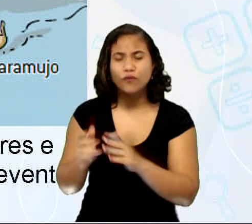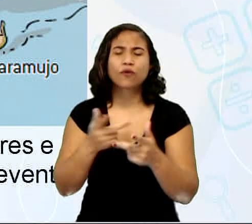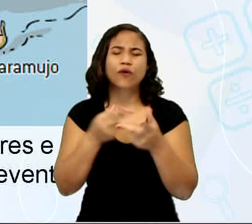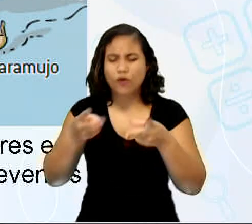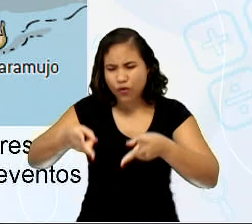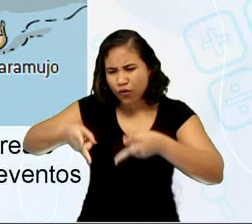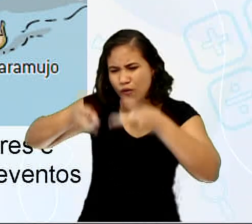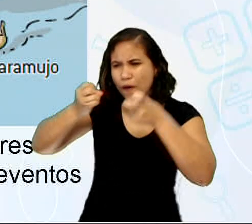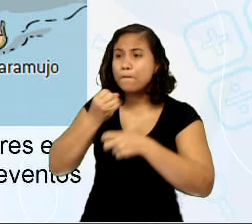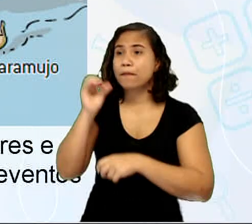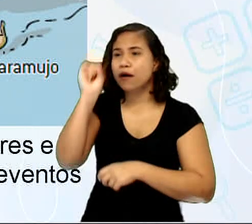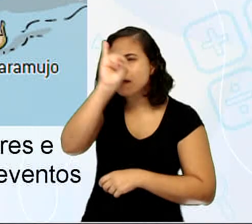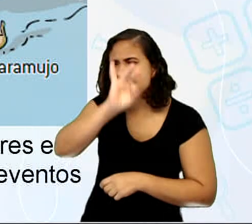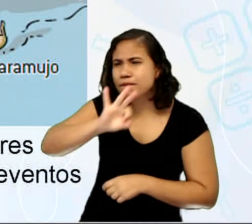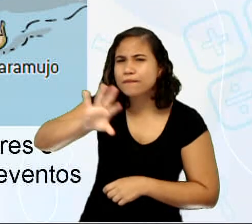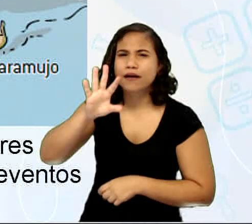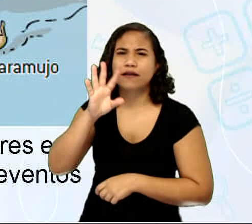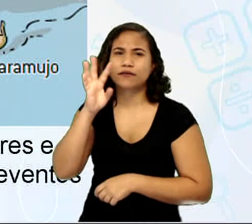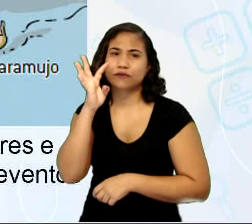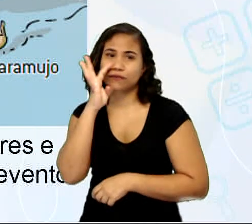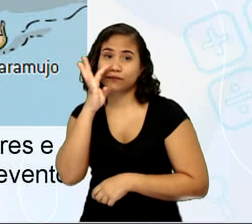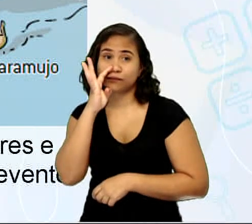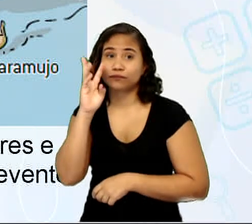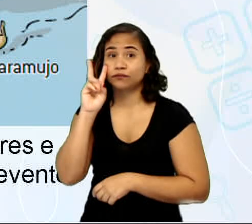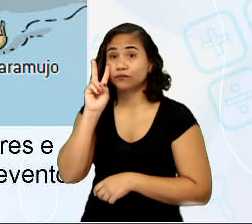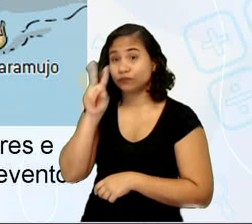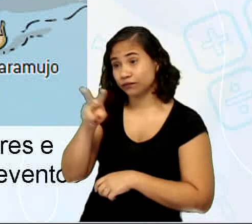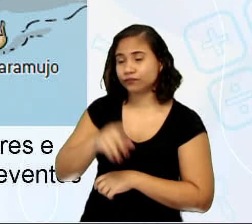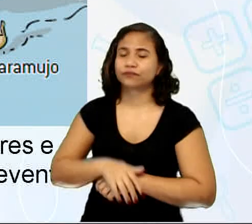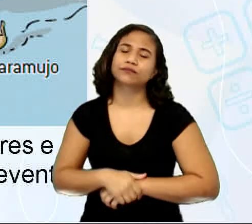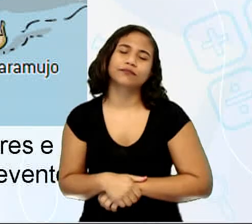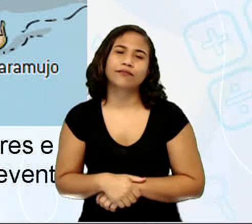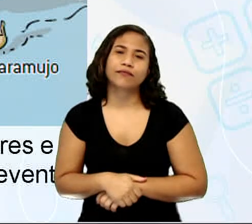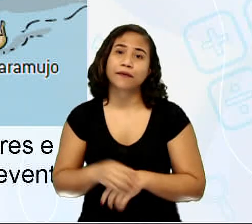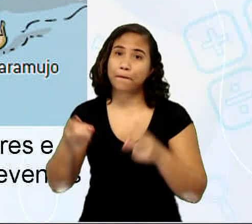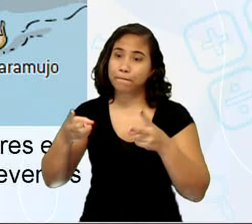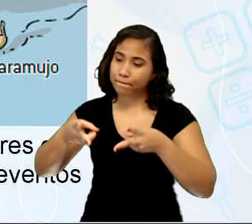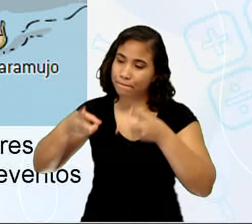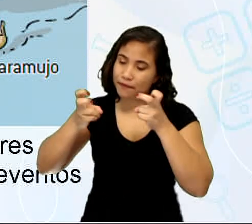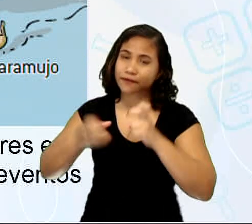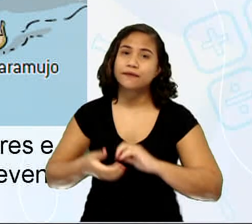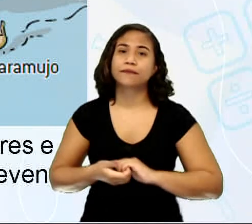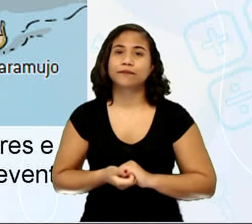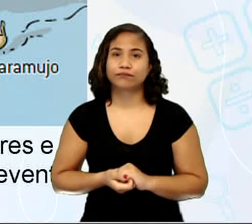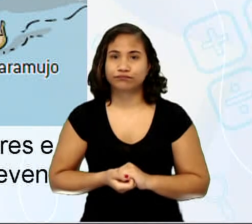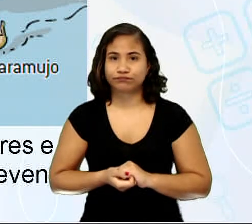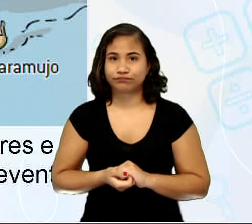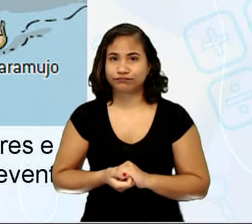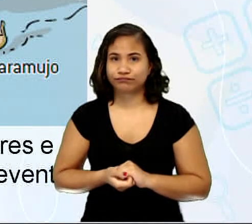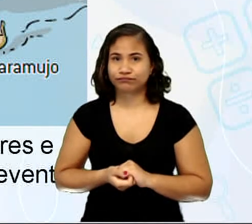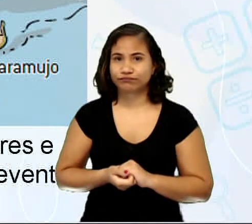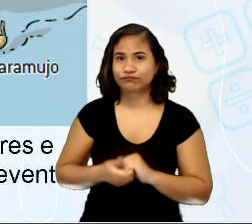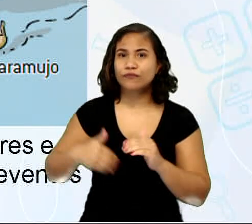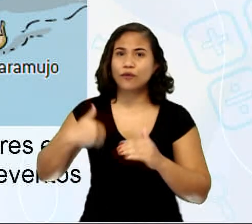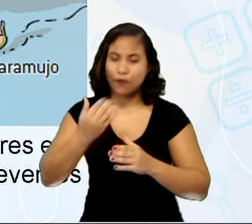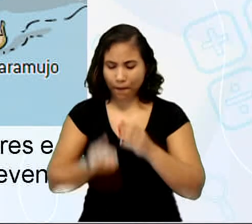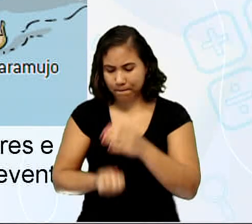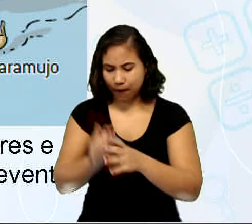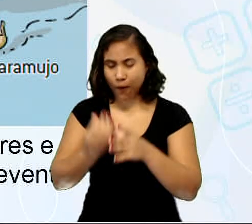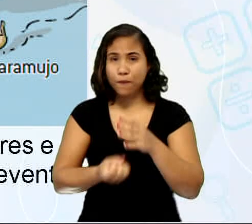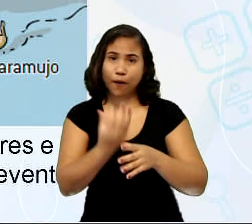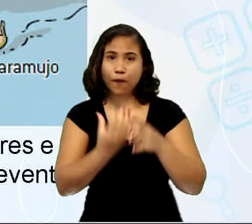bem essa cadeia alimentar, beleza? Veja só, os produtores são